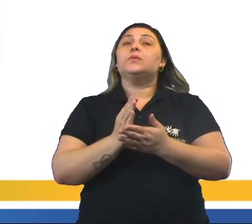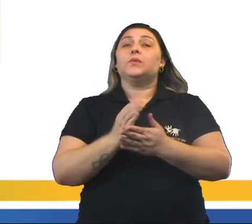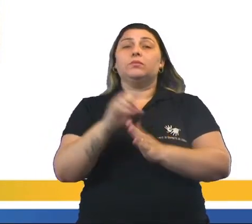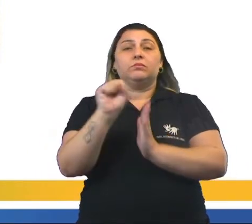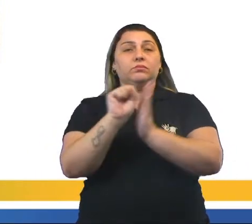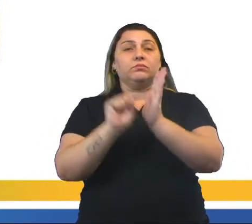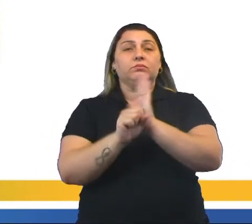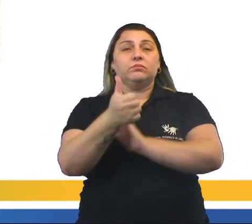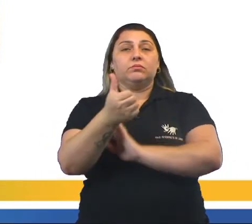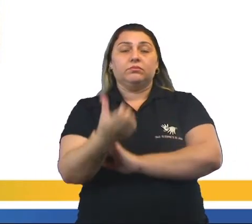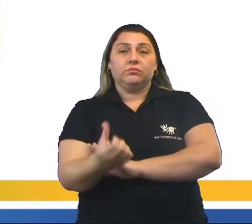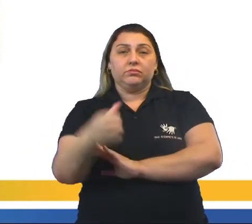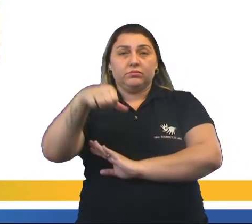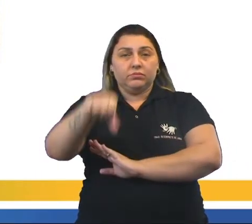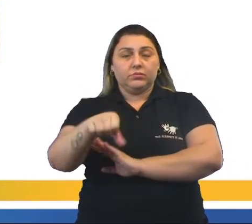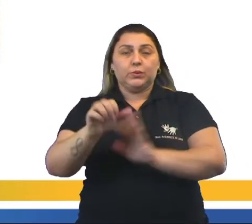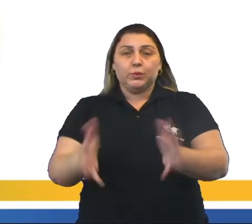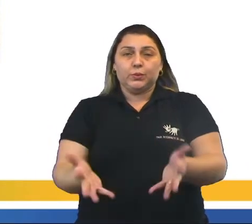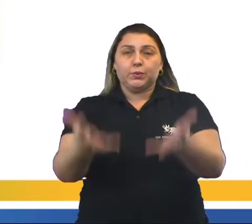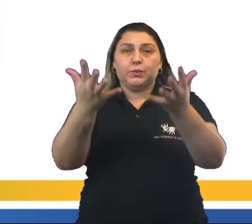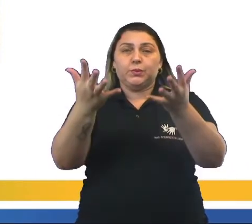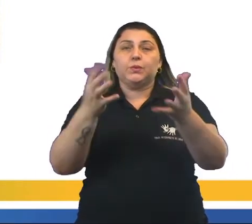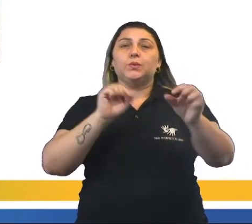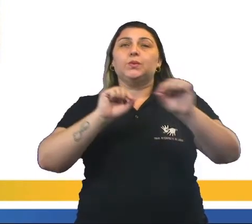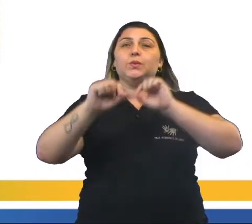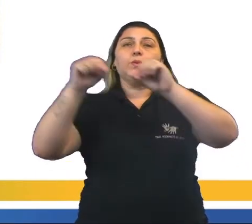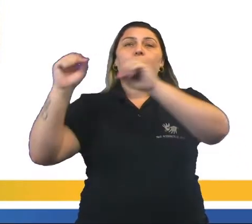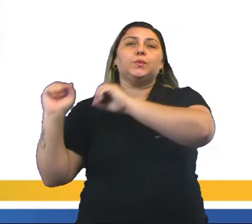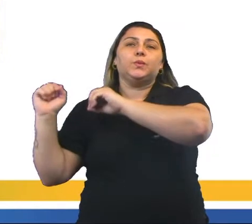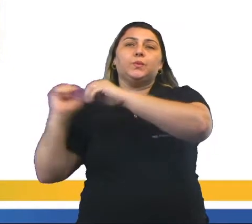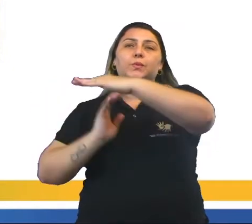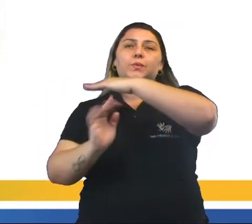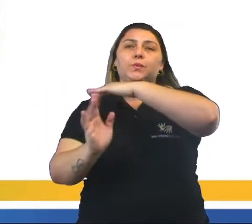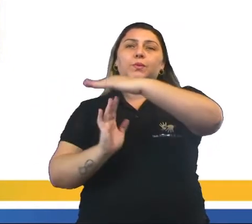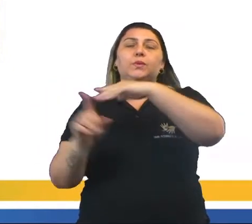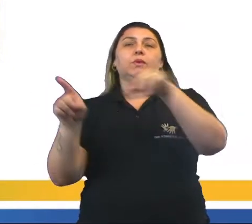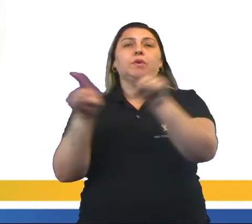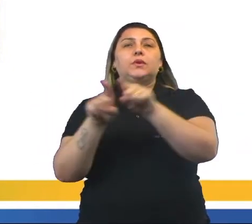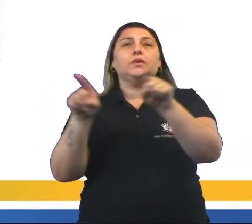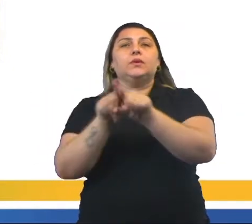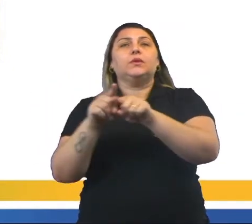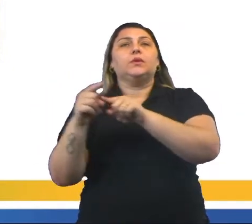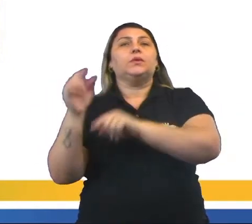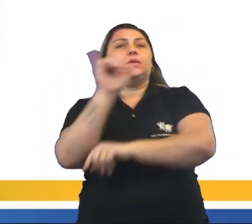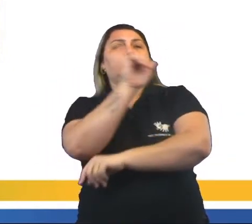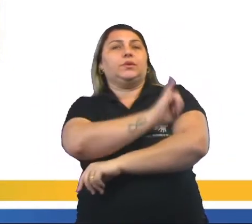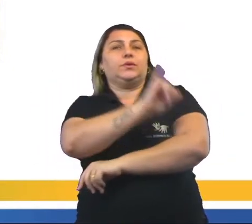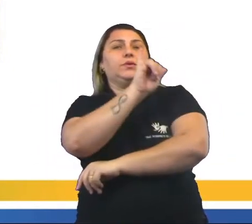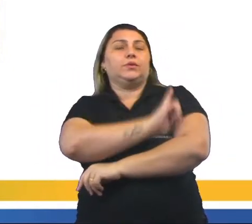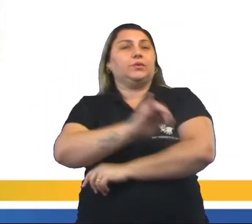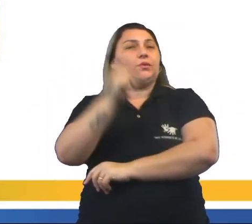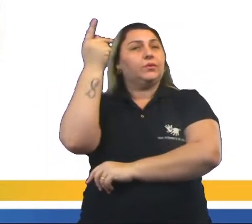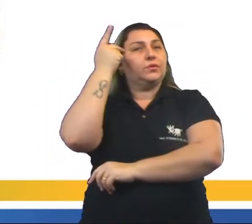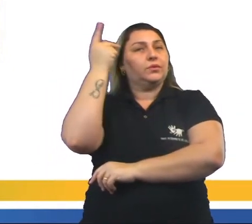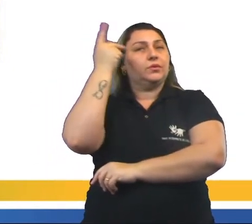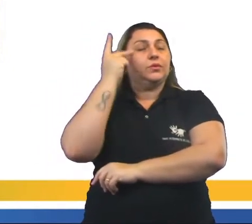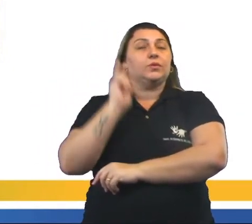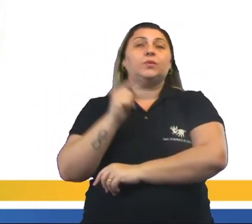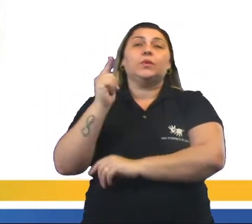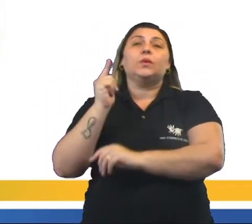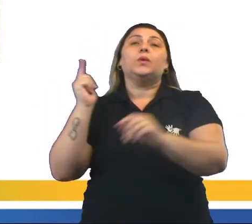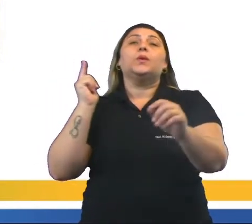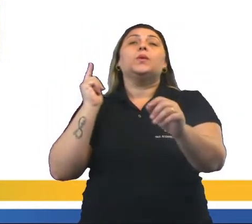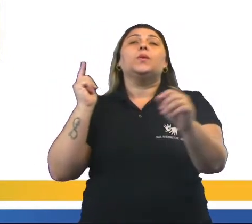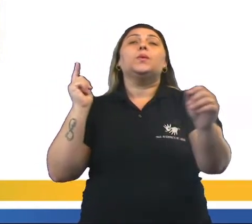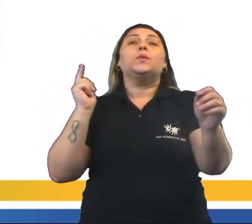XIX, estimulando movimentos migratórios em direção ao Rio de Janeiro e São Paulo. Outro fluxo